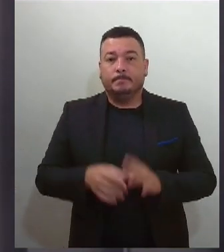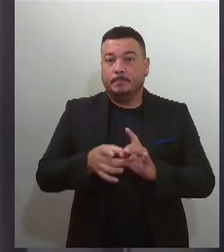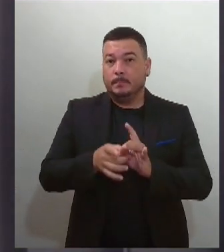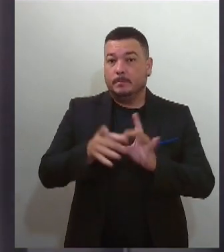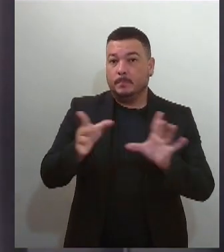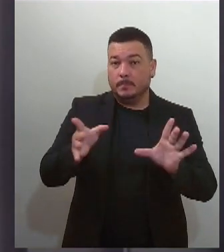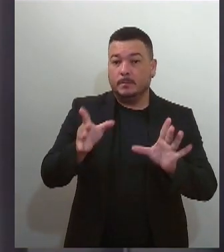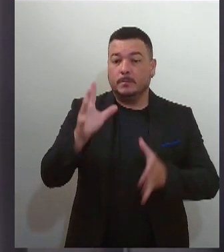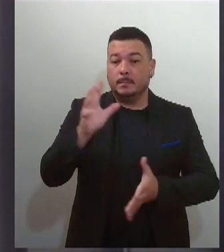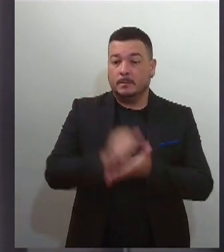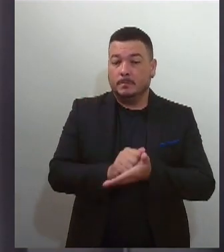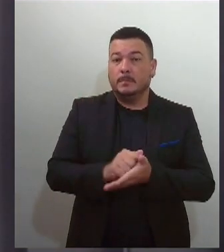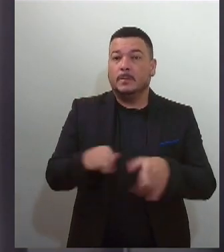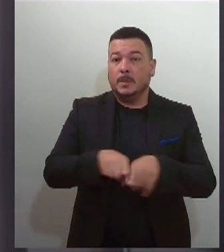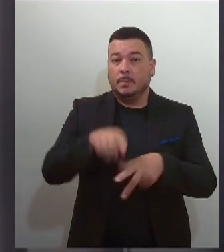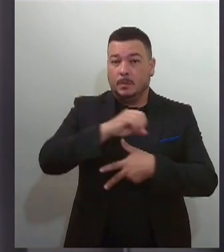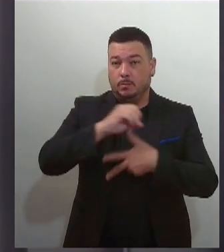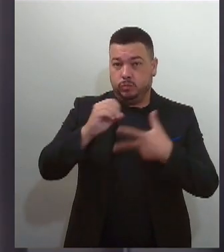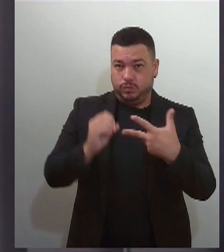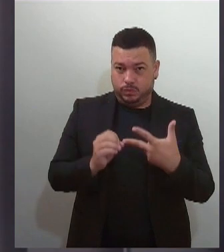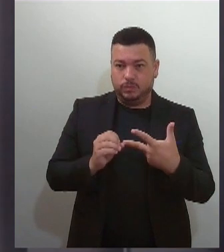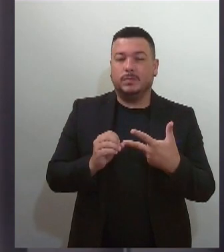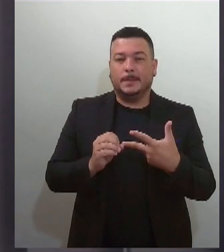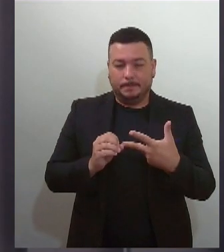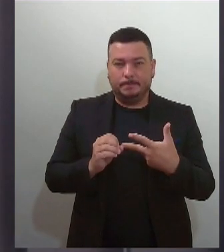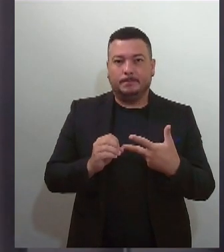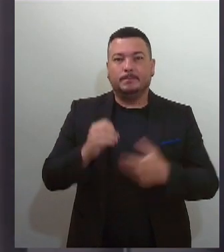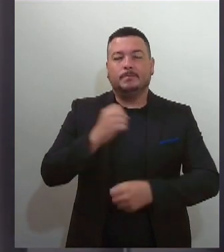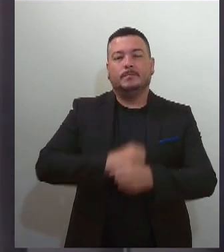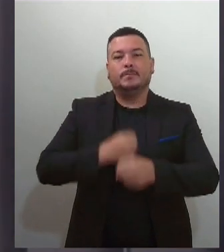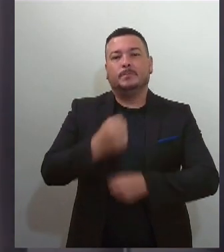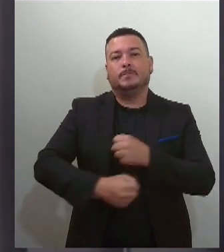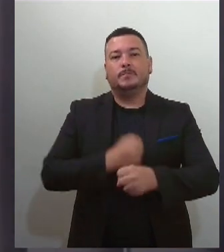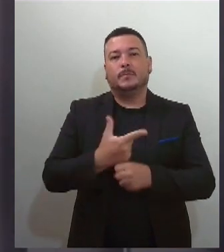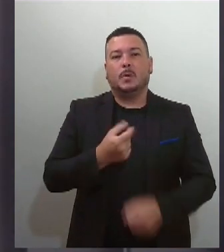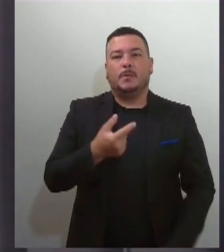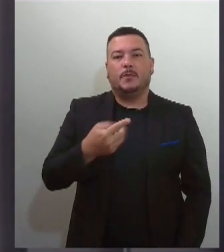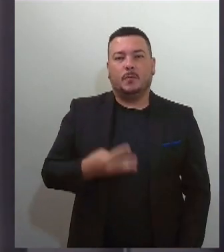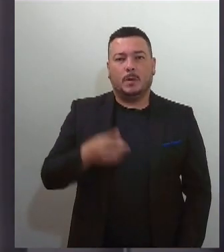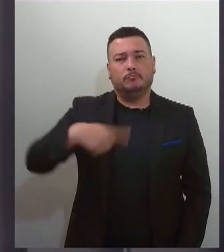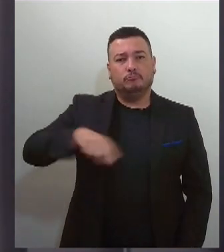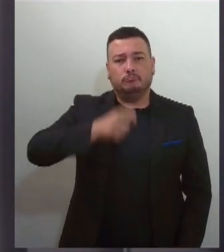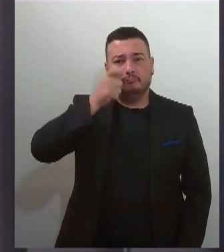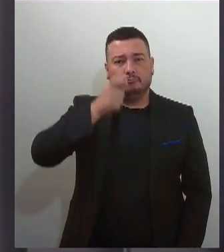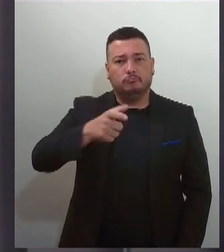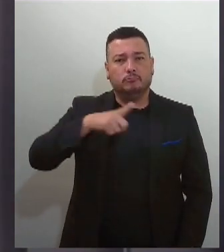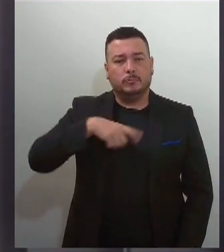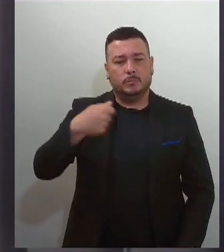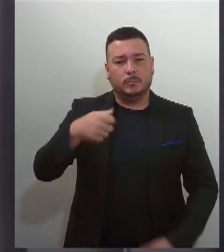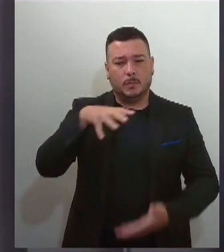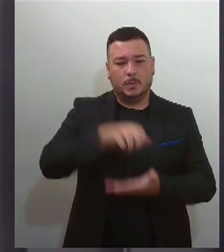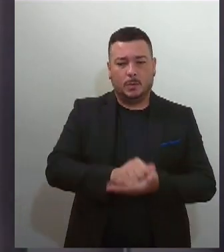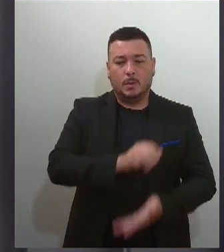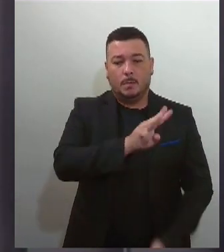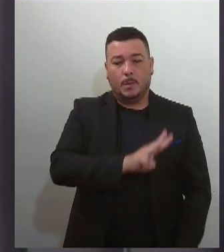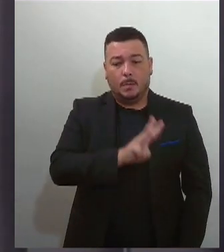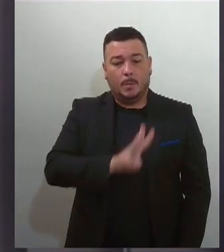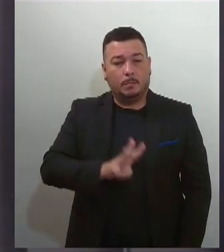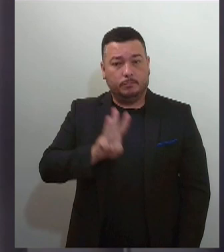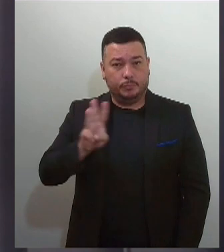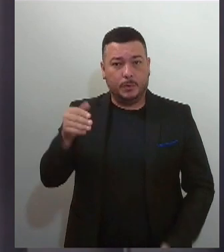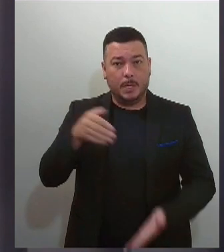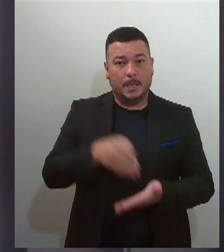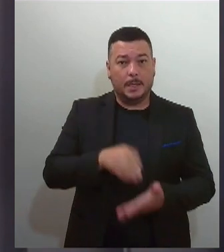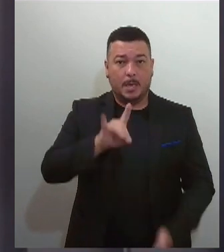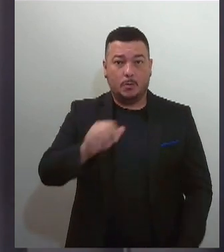Exame Nacional do Ensino Médio Enem 2024. Os interessados devem se inscrever na página do participante até o dia 7 de junho,